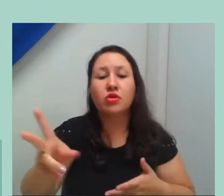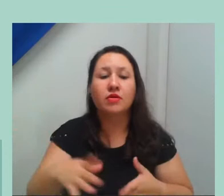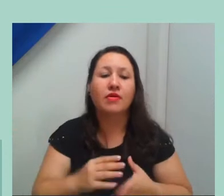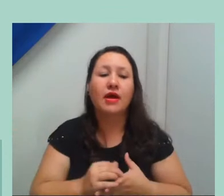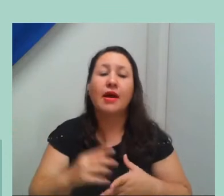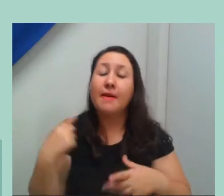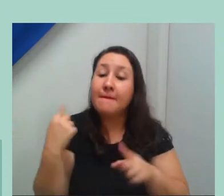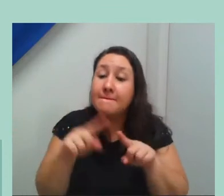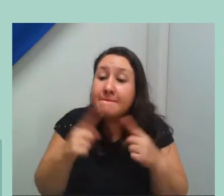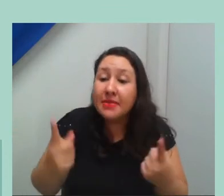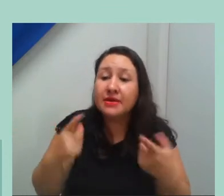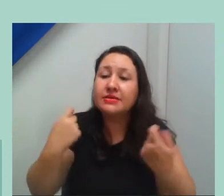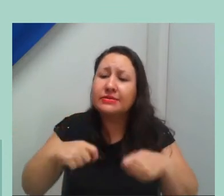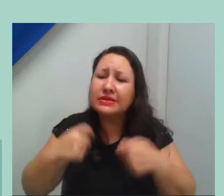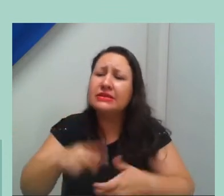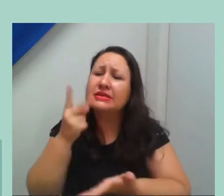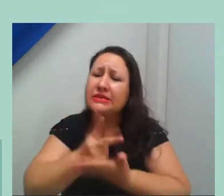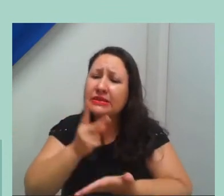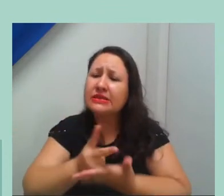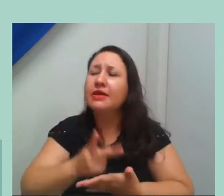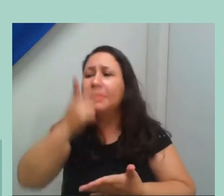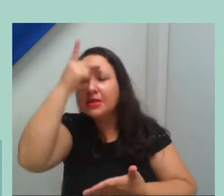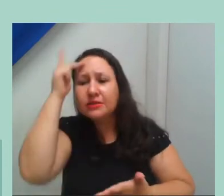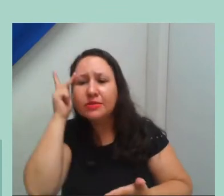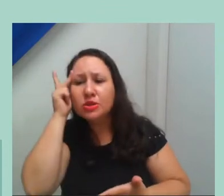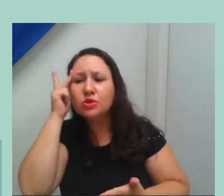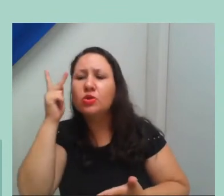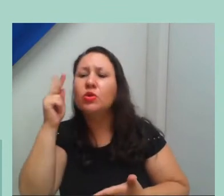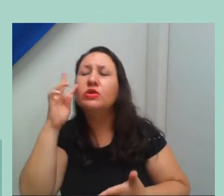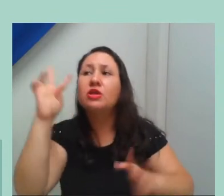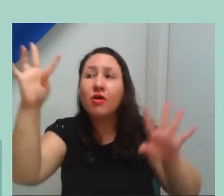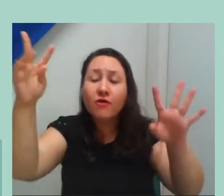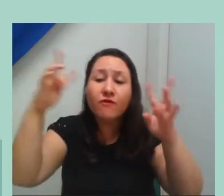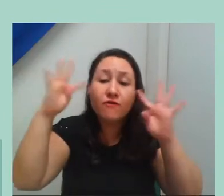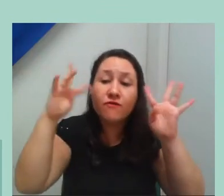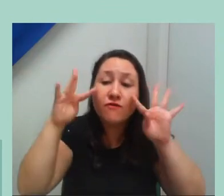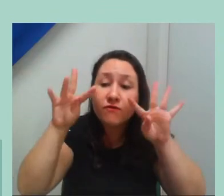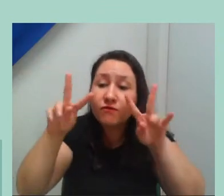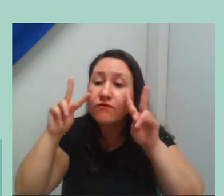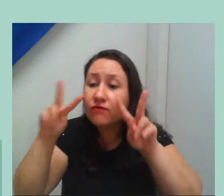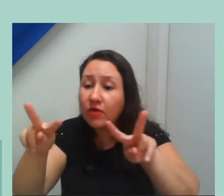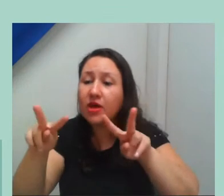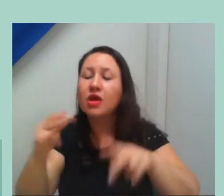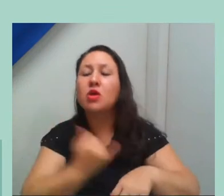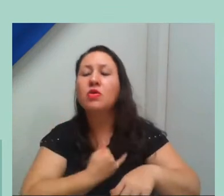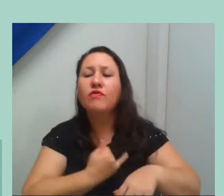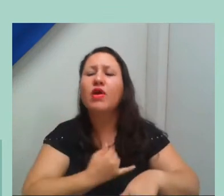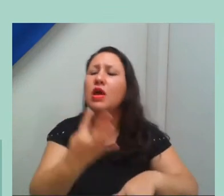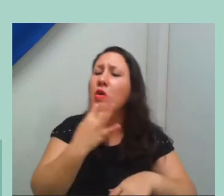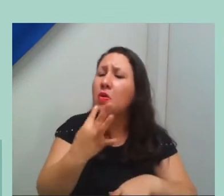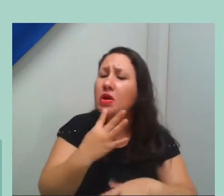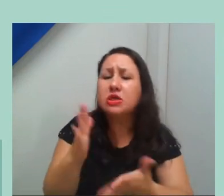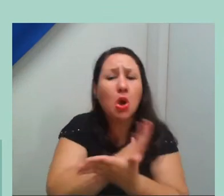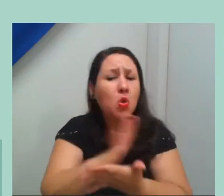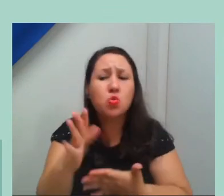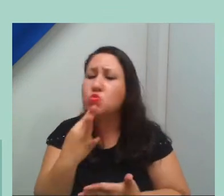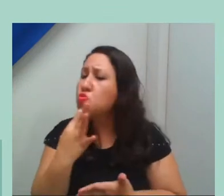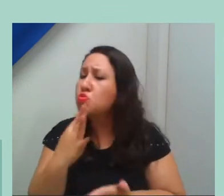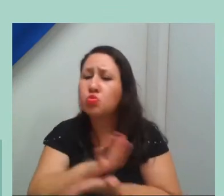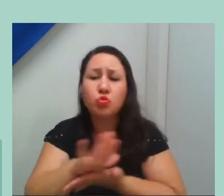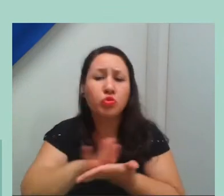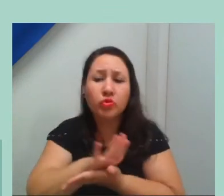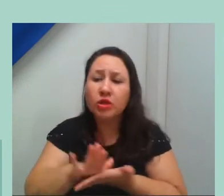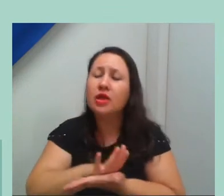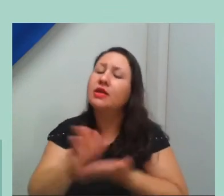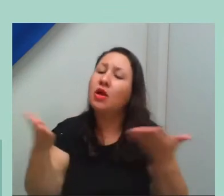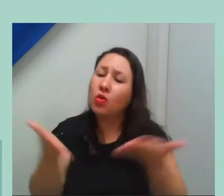a sociedade venha para dentro da instituição, para que a gente possa consolidar cada vez mais essa política, para que essa política chegue cada vez mais longe. Muito